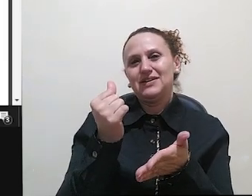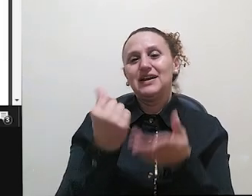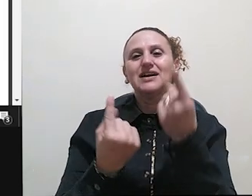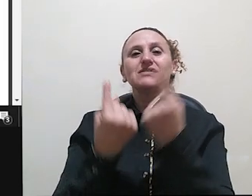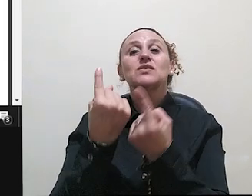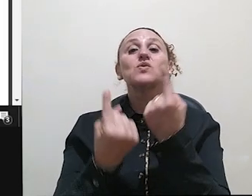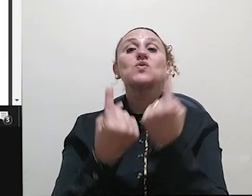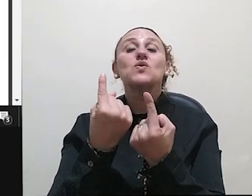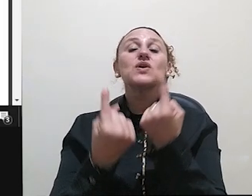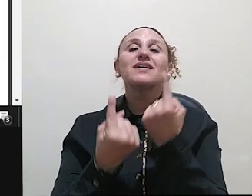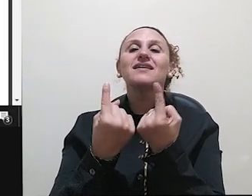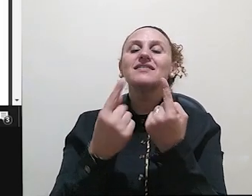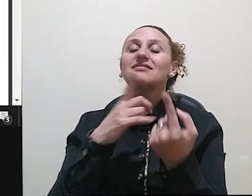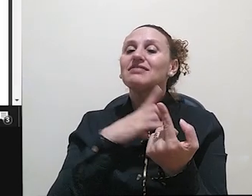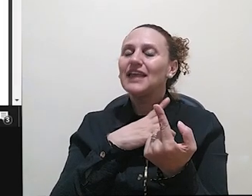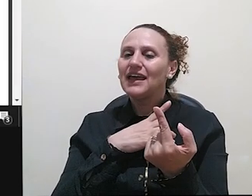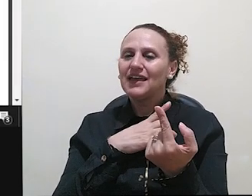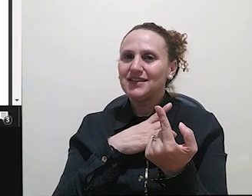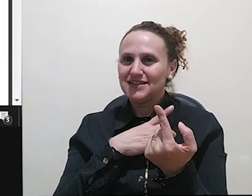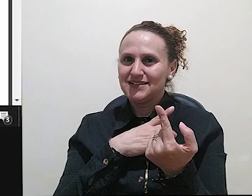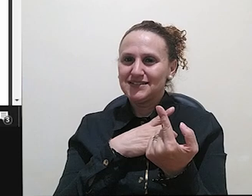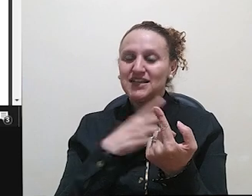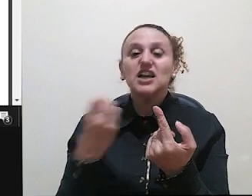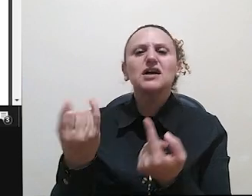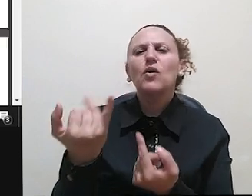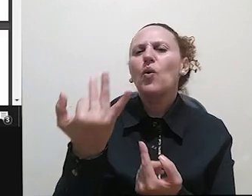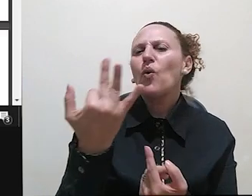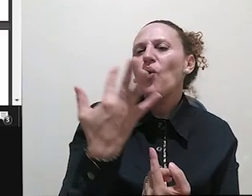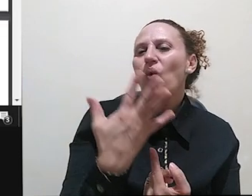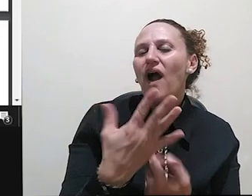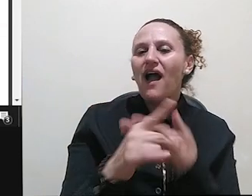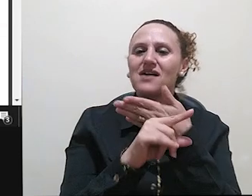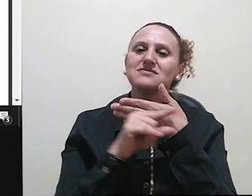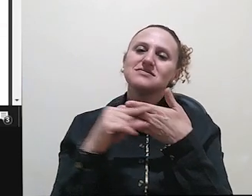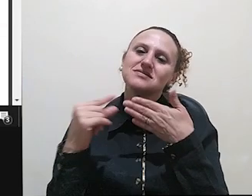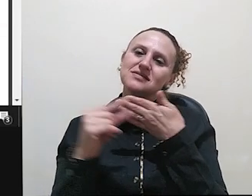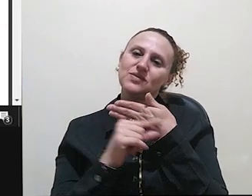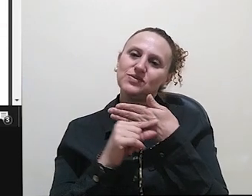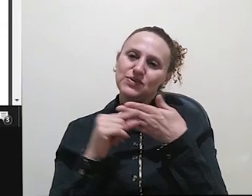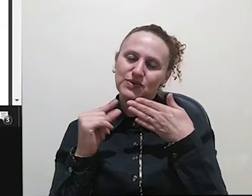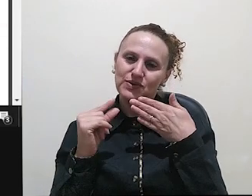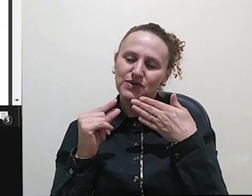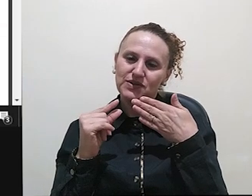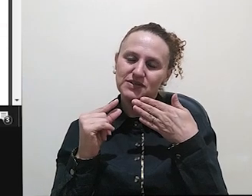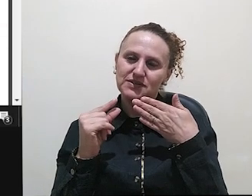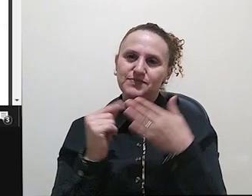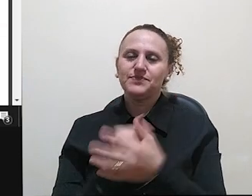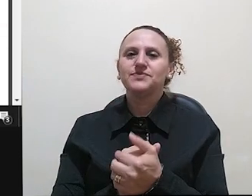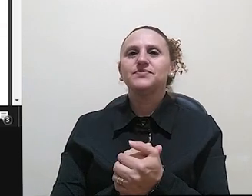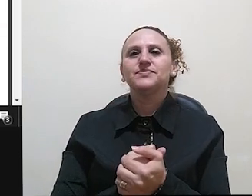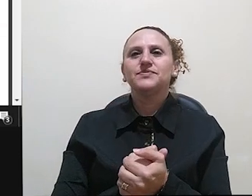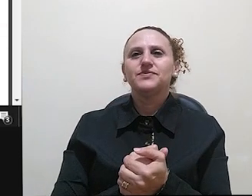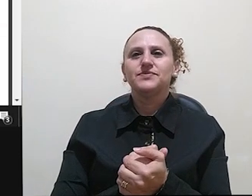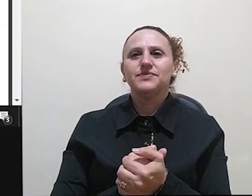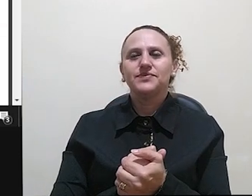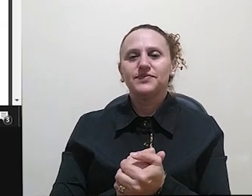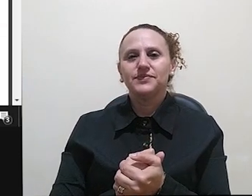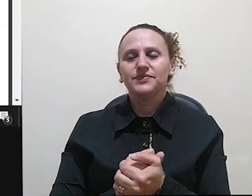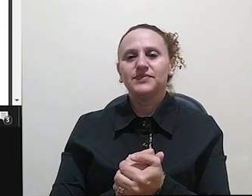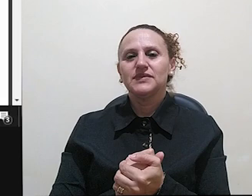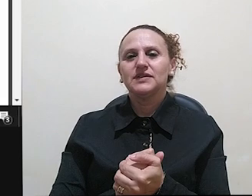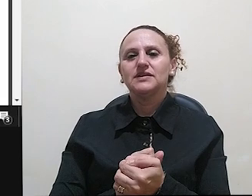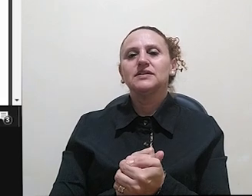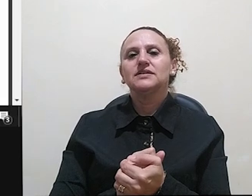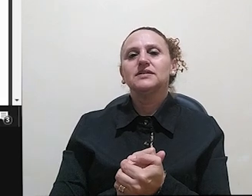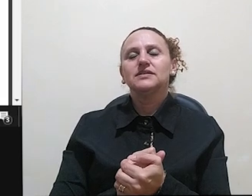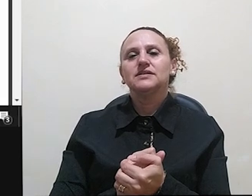que é a cena que está ali colocada, quais são os autores que o autor do gênero